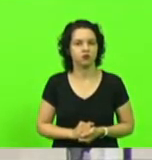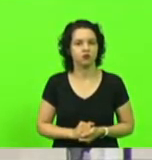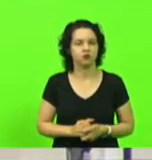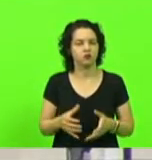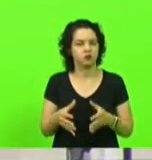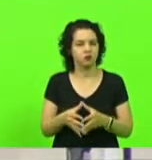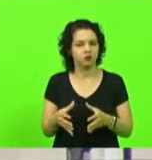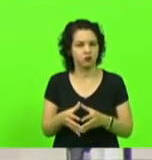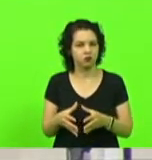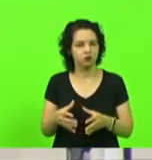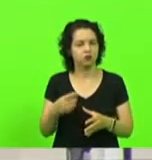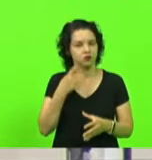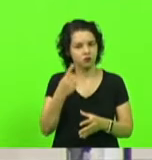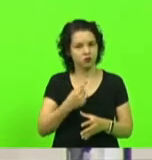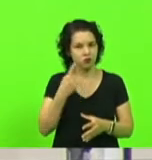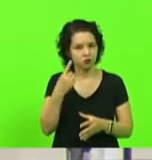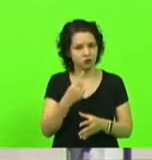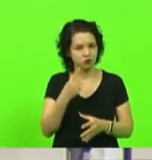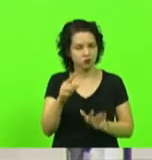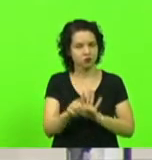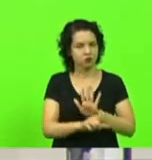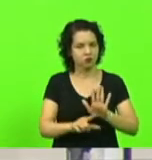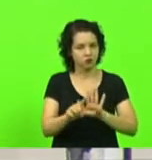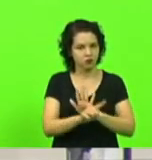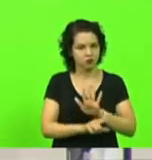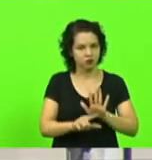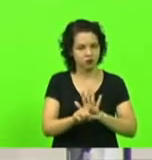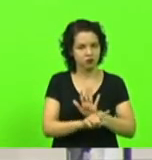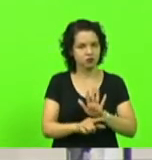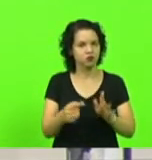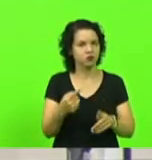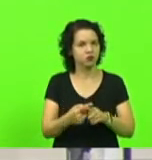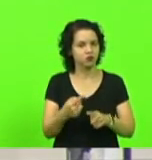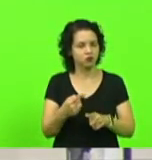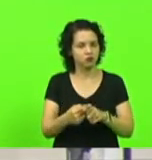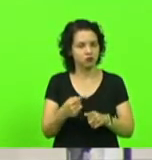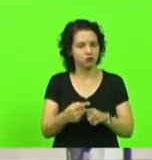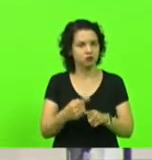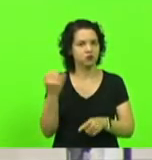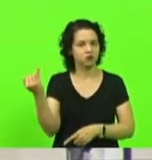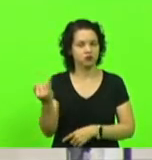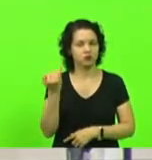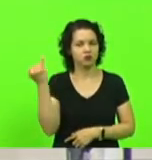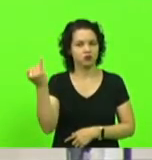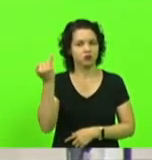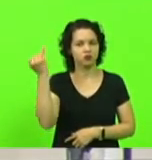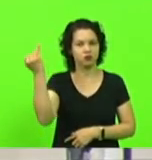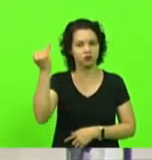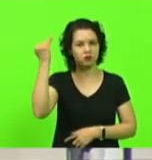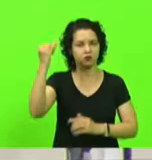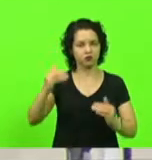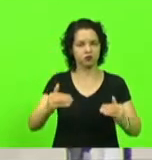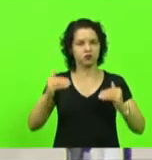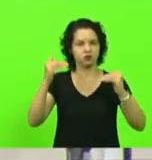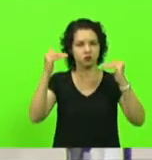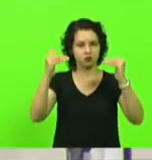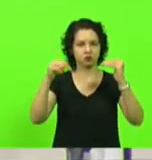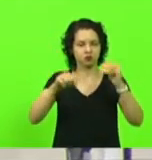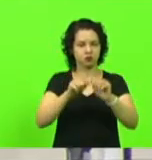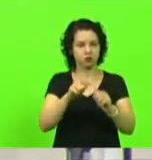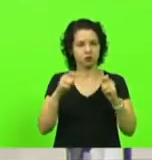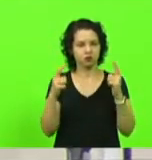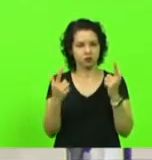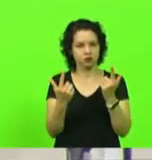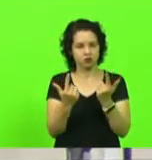por ser a mais importante outorga desta Casa. E, finalizando,